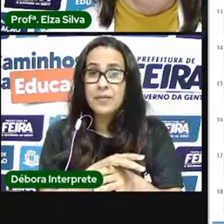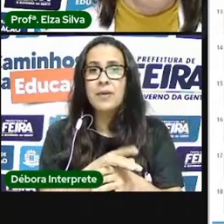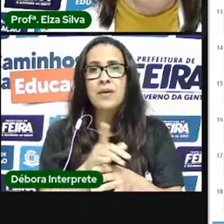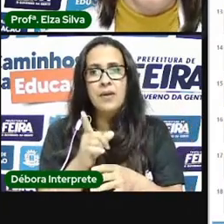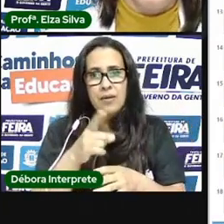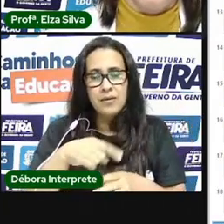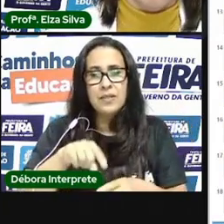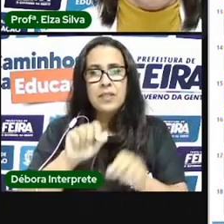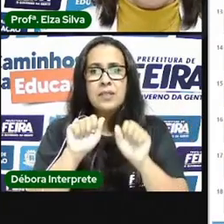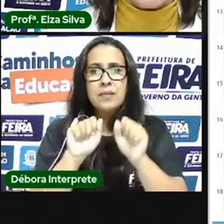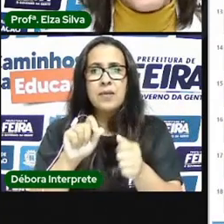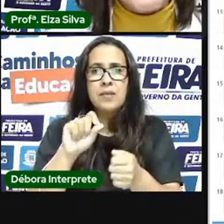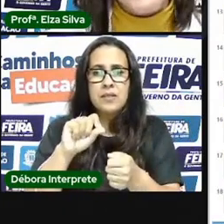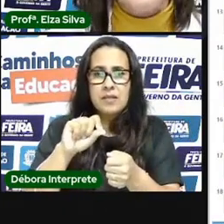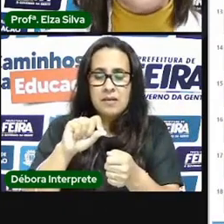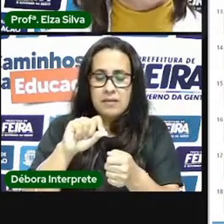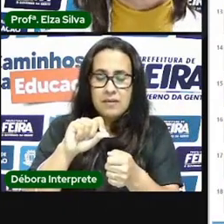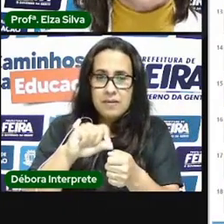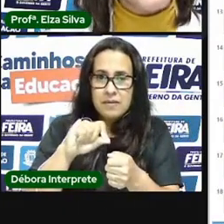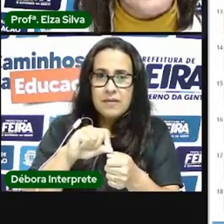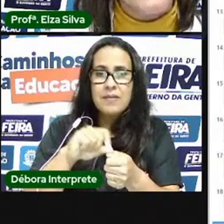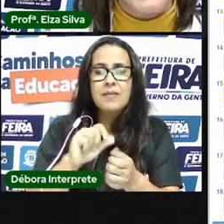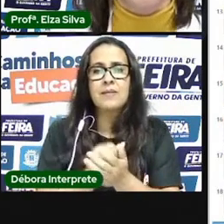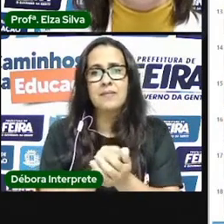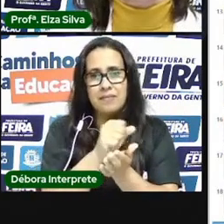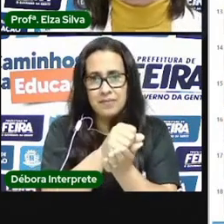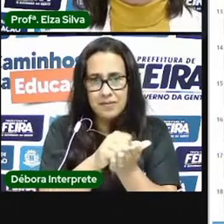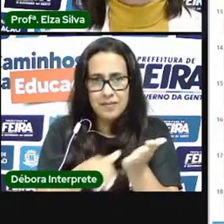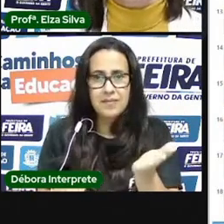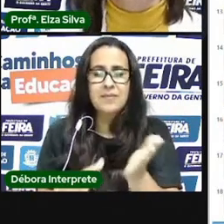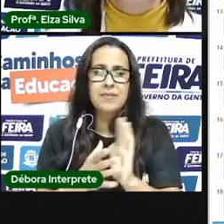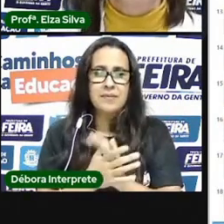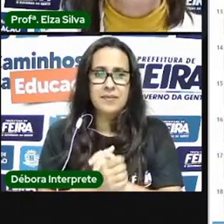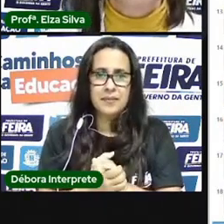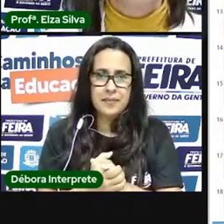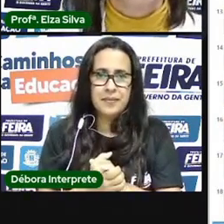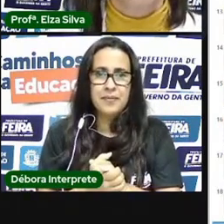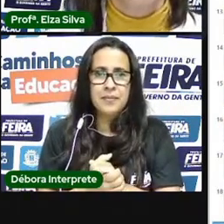com base em tudo isso que a Pro acabou de dizer